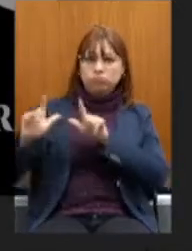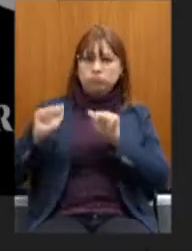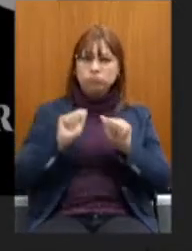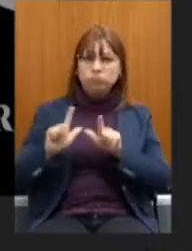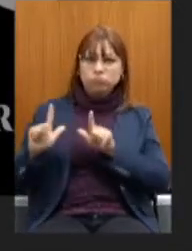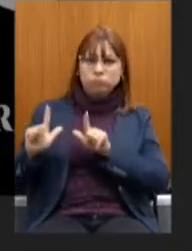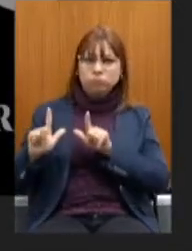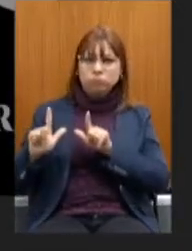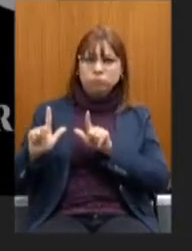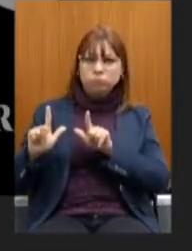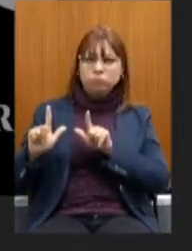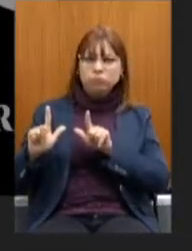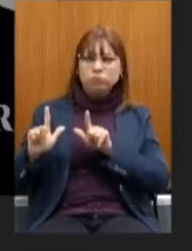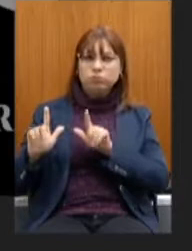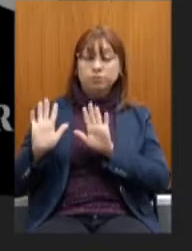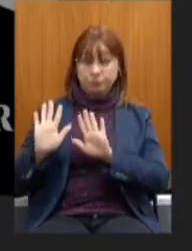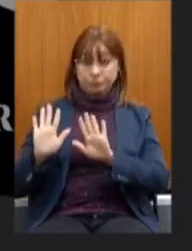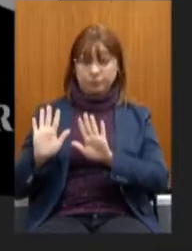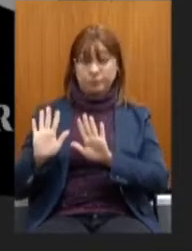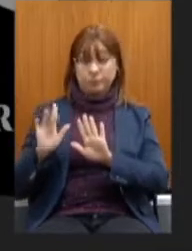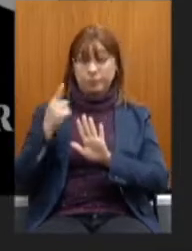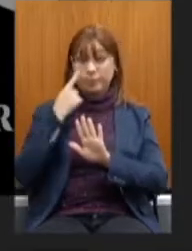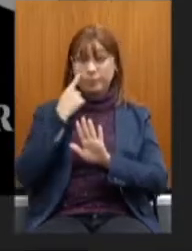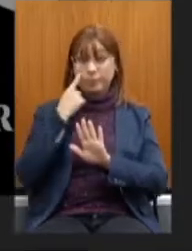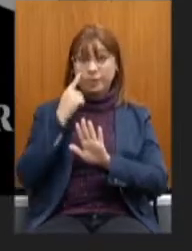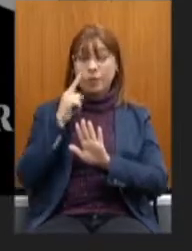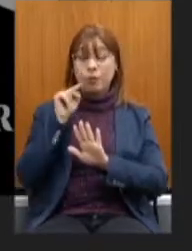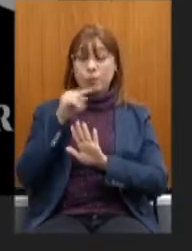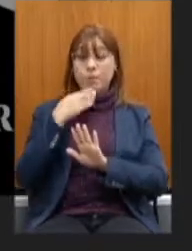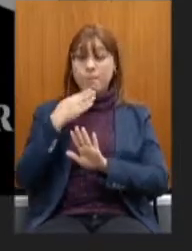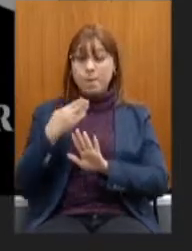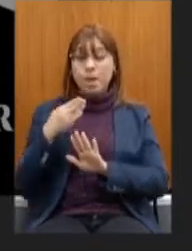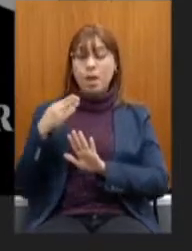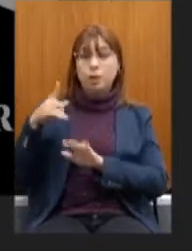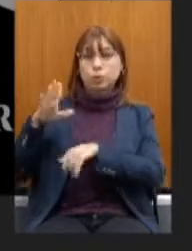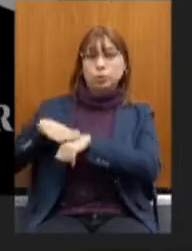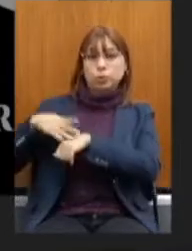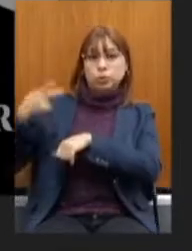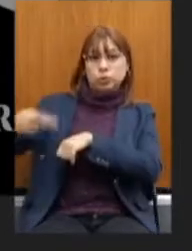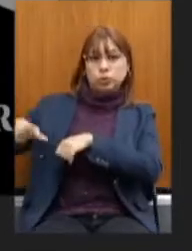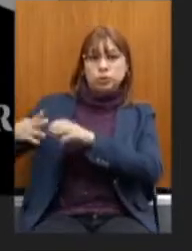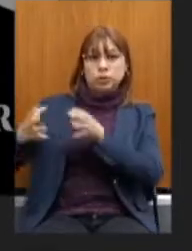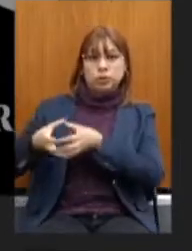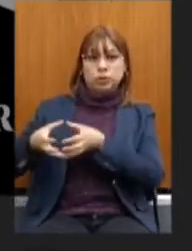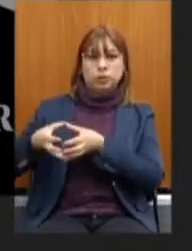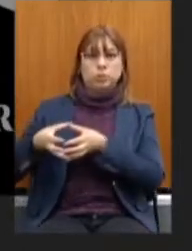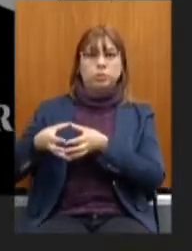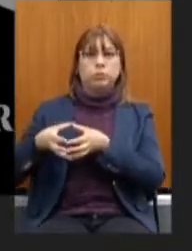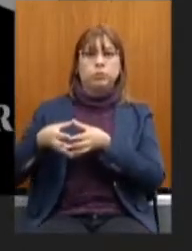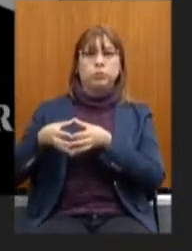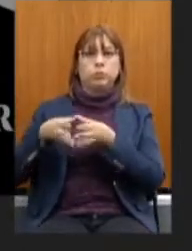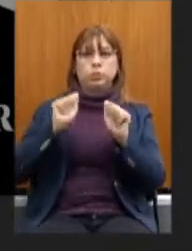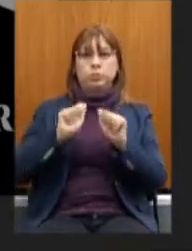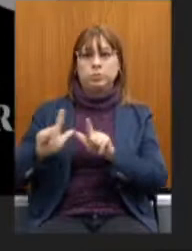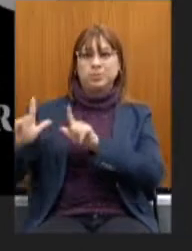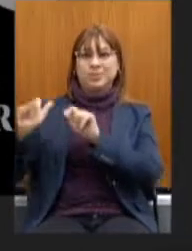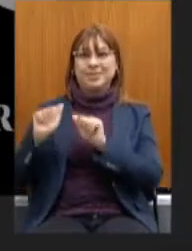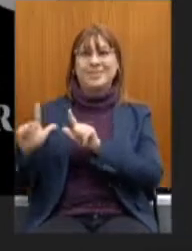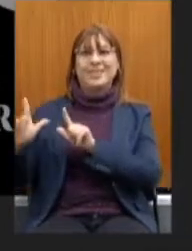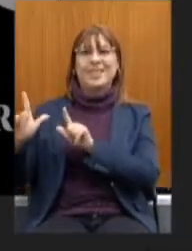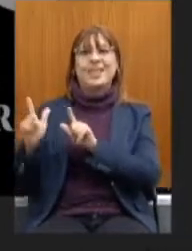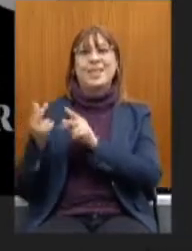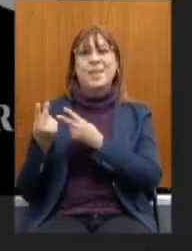Peraí que eu vou... Nós vamos fazer no seguinte, você vai pedindo e o pessoal muda. Ah, então, tudo bem. Tudo bem. Vai ser igual faculdade, então.